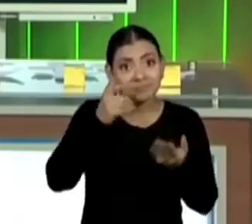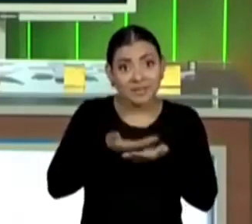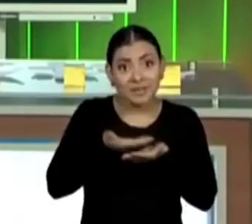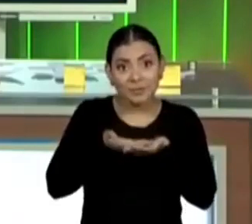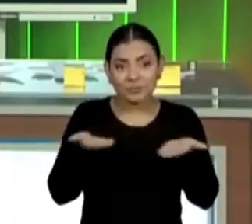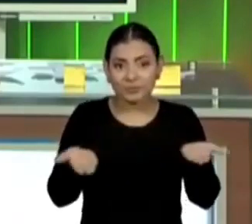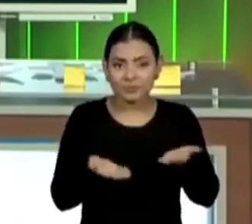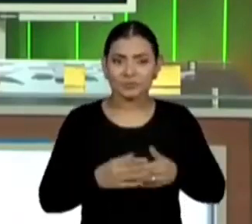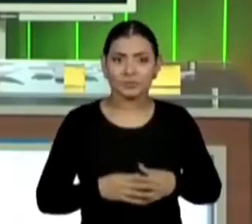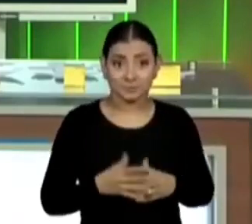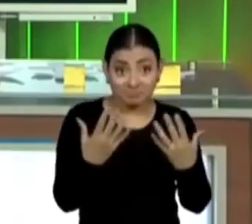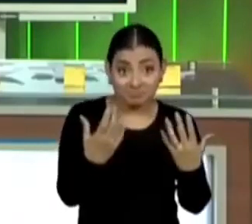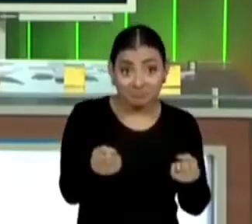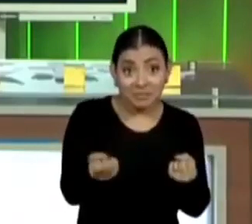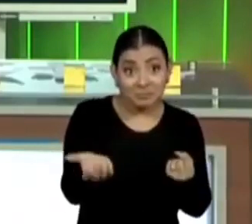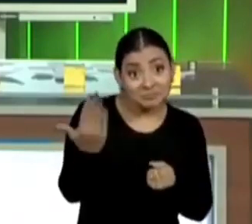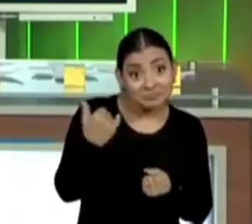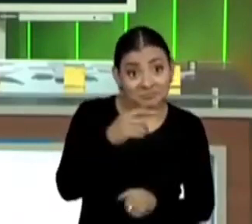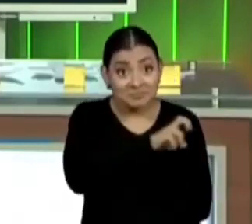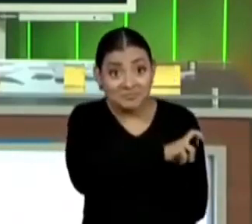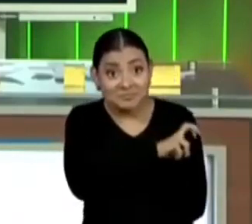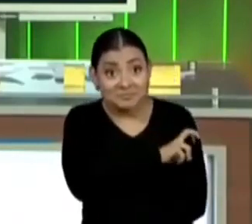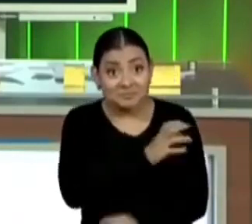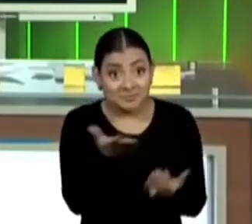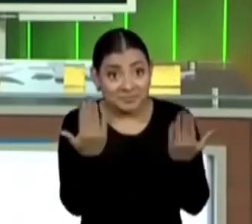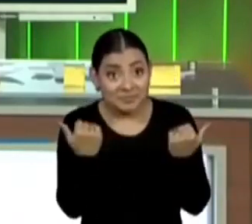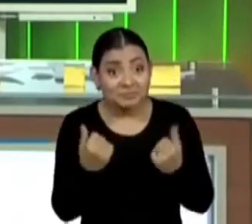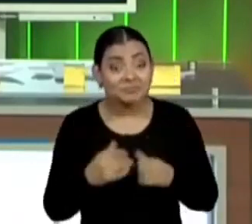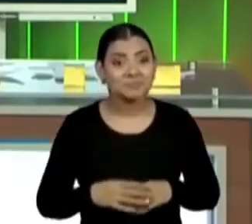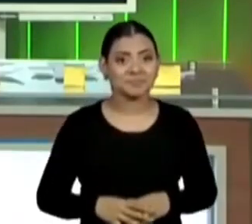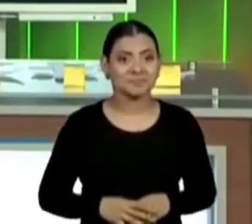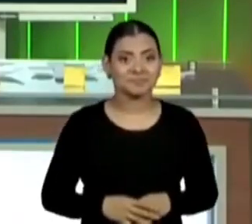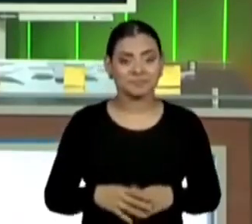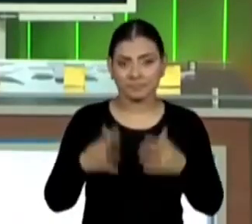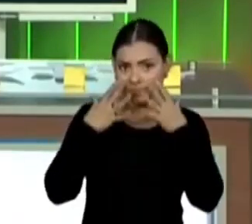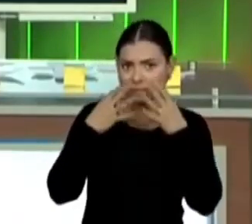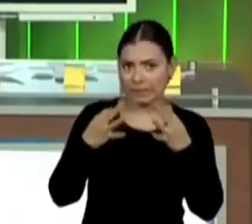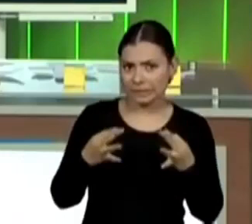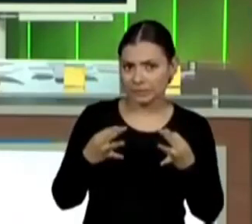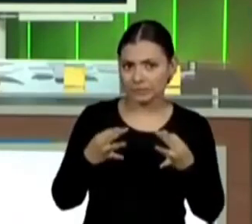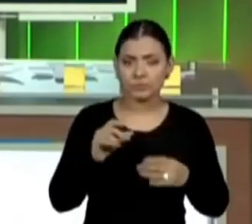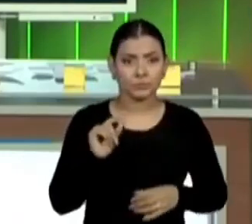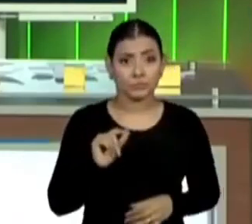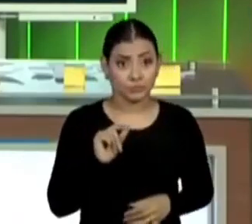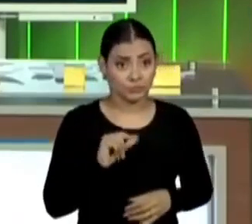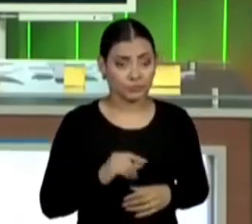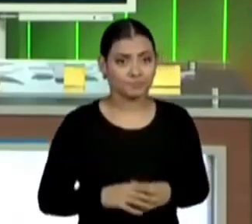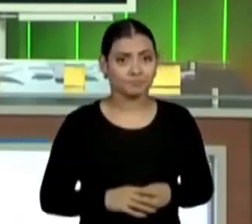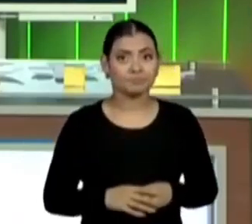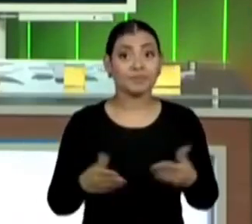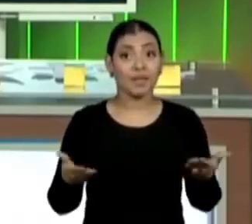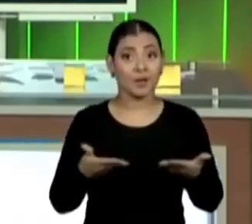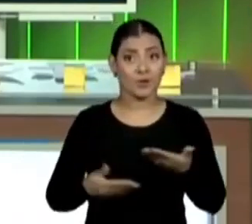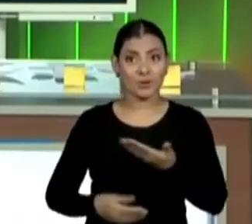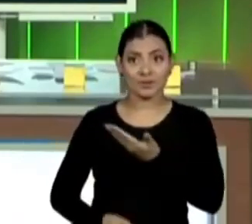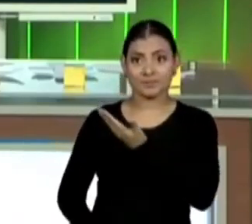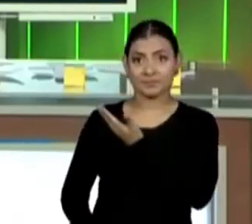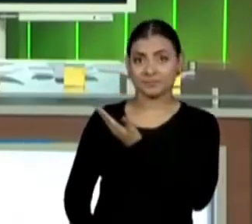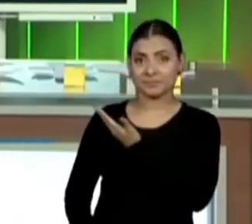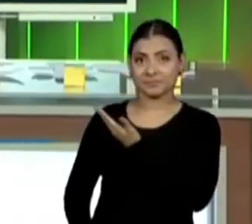aula. Vamos lá, estudante do quinto ano, comigo? Atenção! Temos aqui na tela